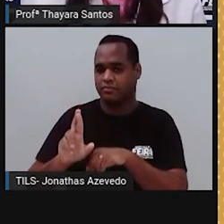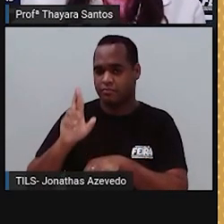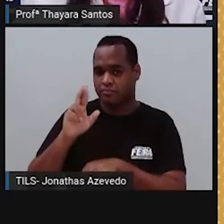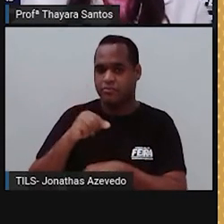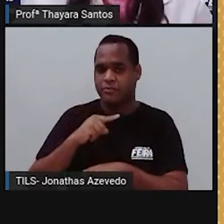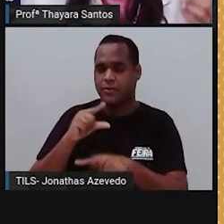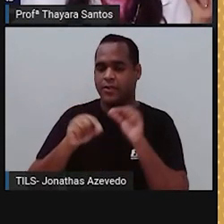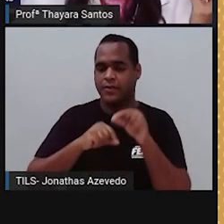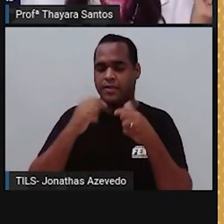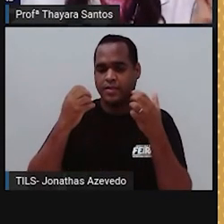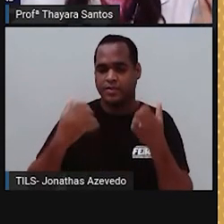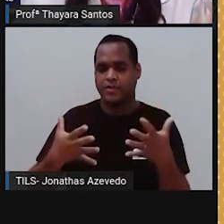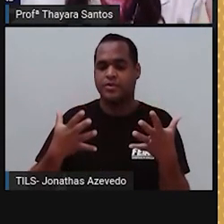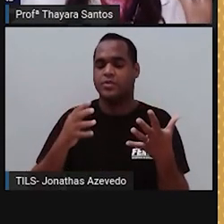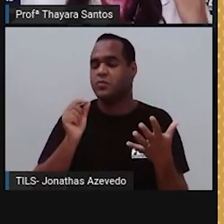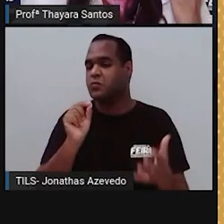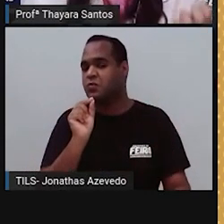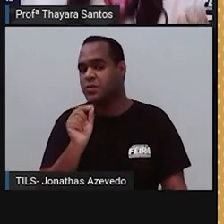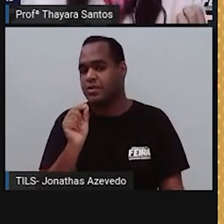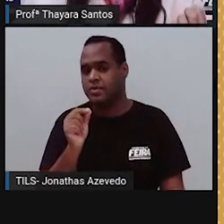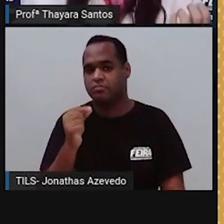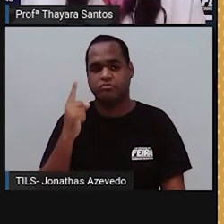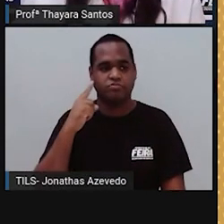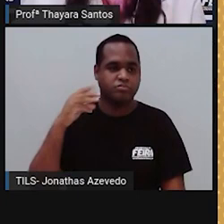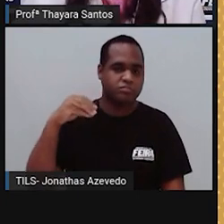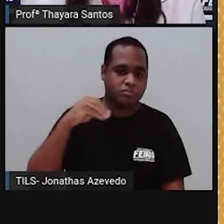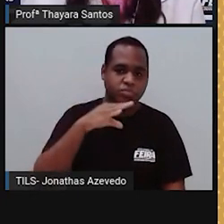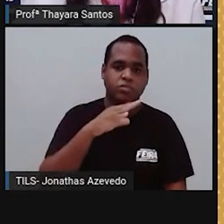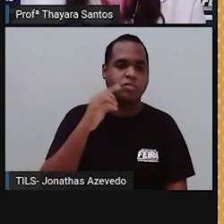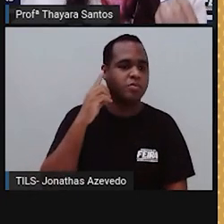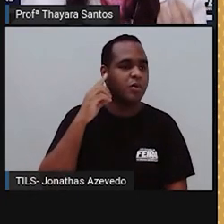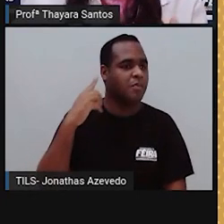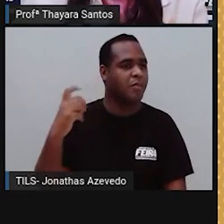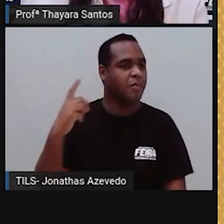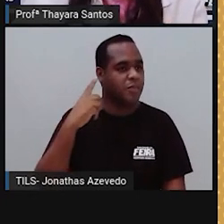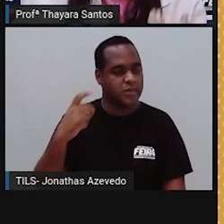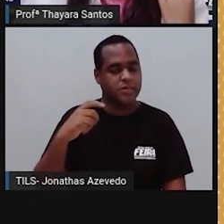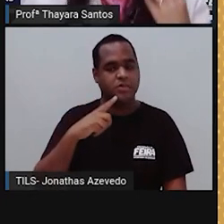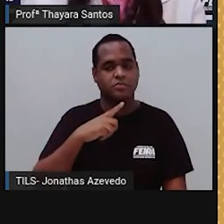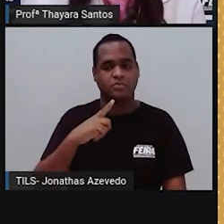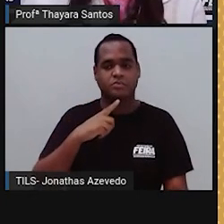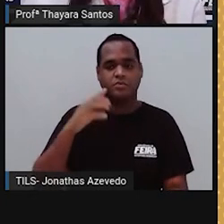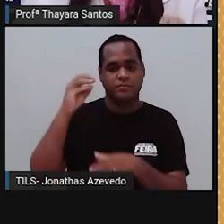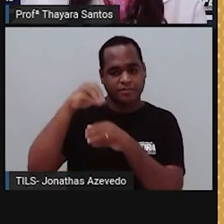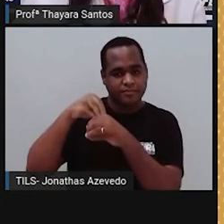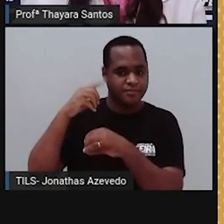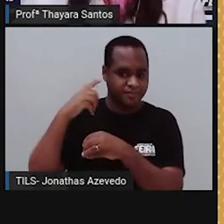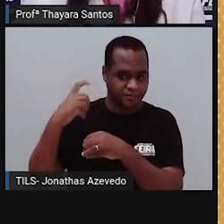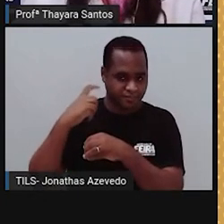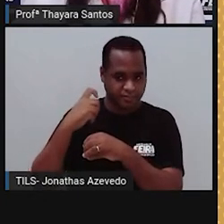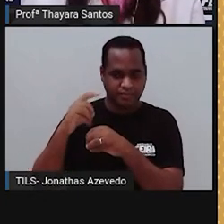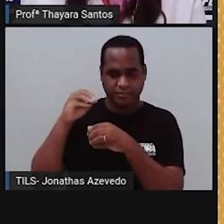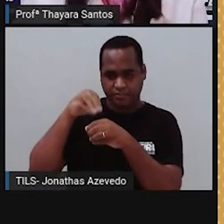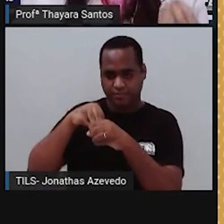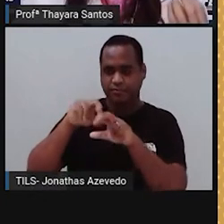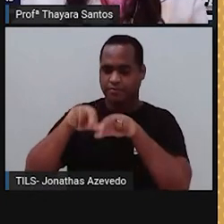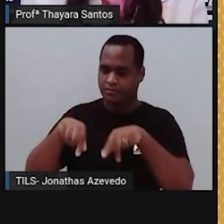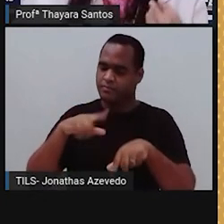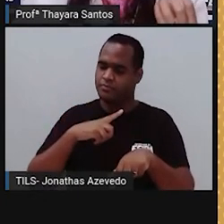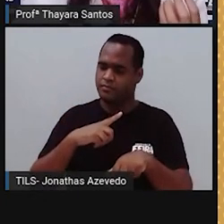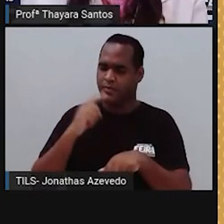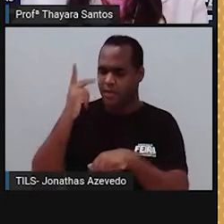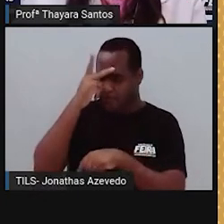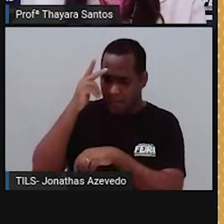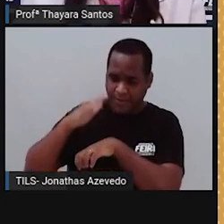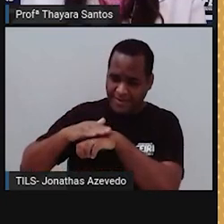justamente por receber esse estímulo sonoro. É lá na cóclea que estão esses mecanorreceptores. Então, a pessoa